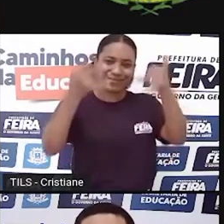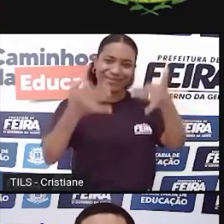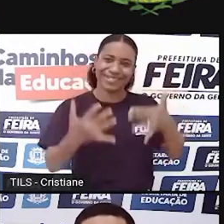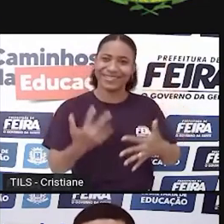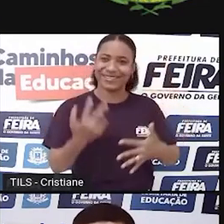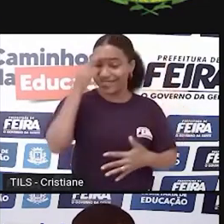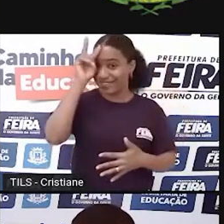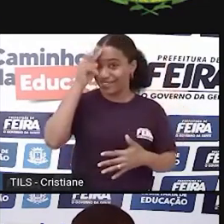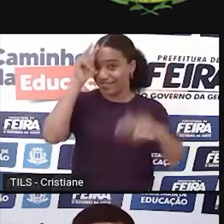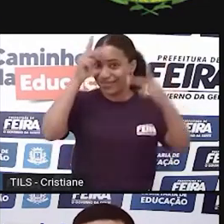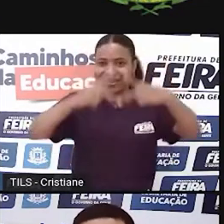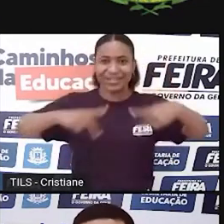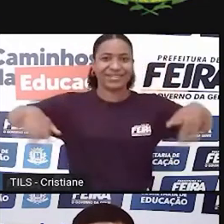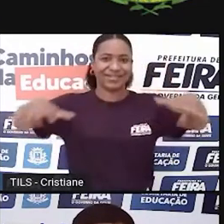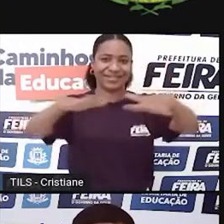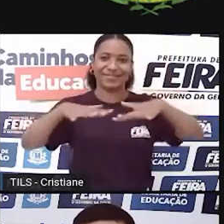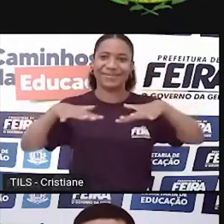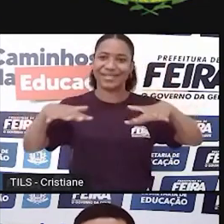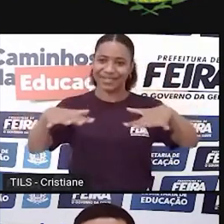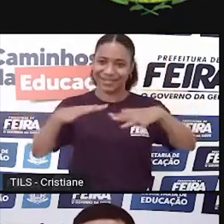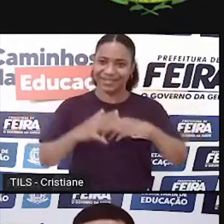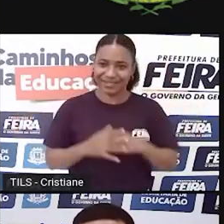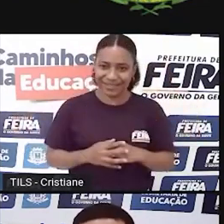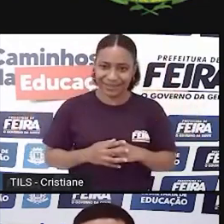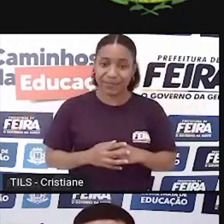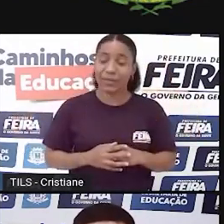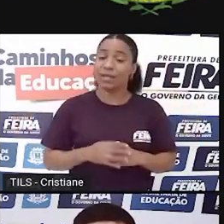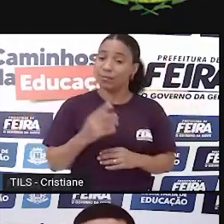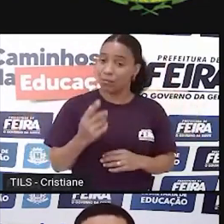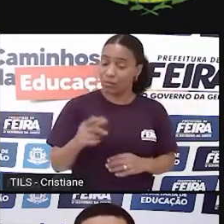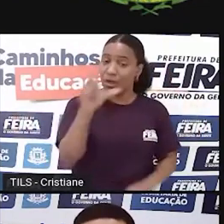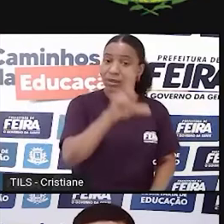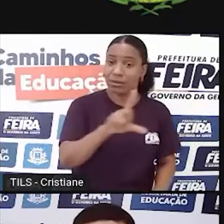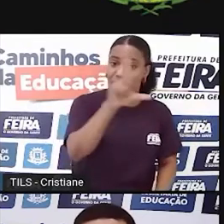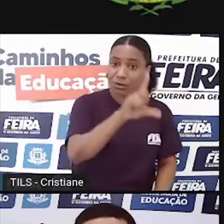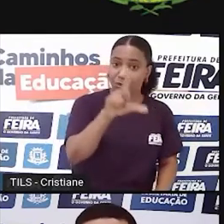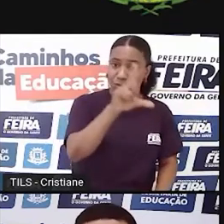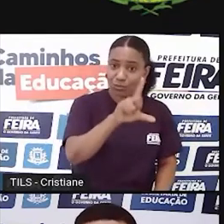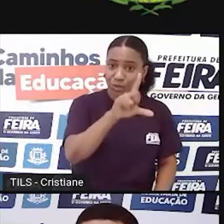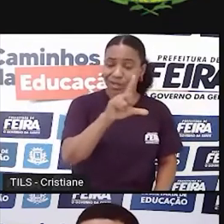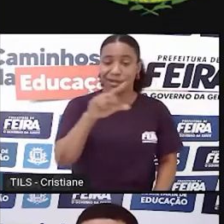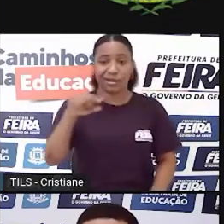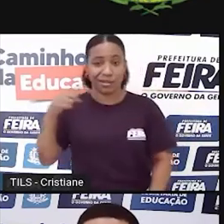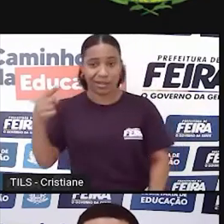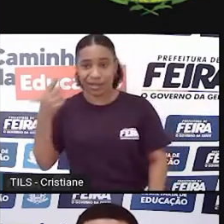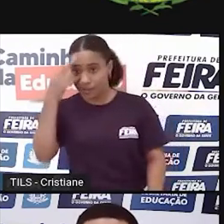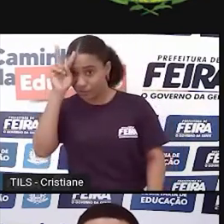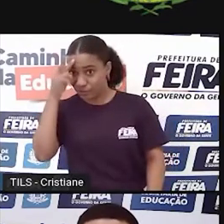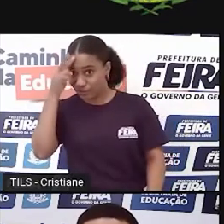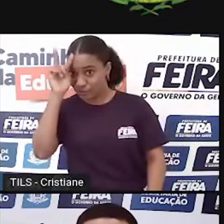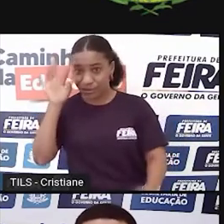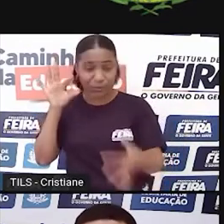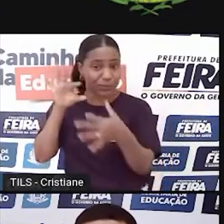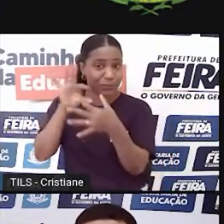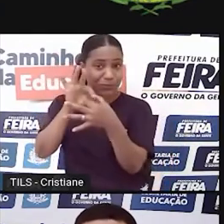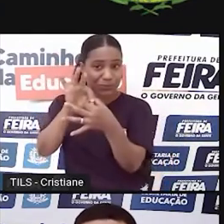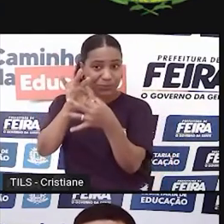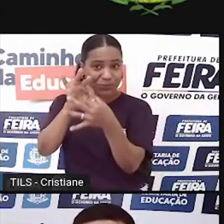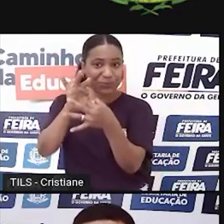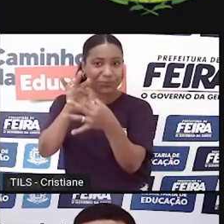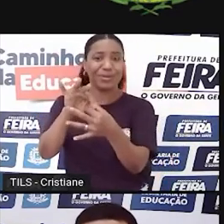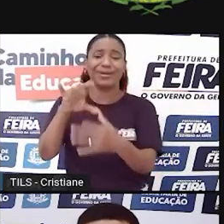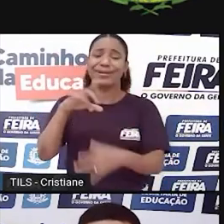para a gente deixar história e literatura de lados opostos, muito pelo contrário. Se você quer entender uma